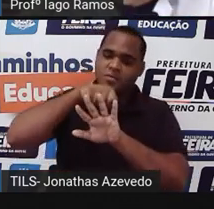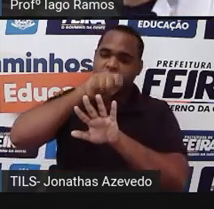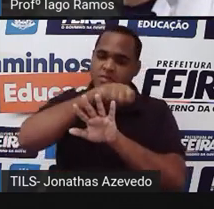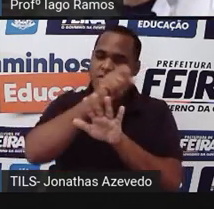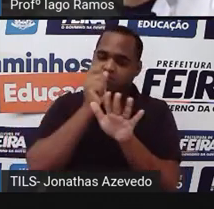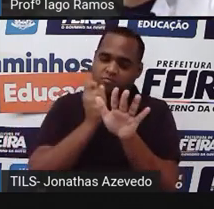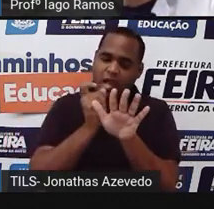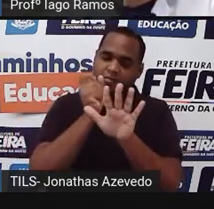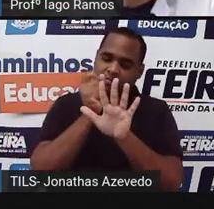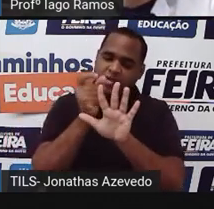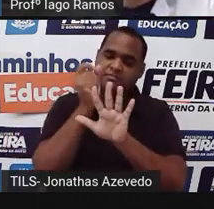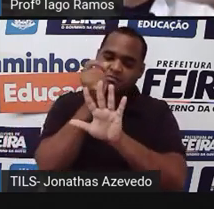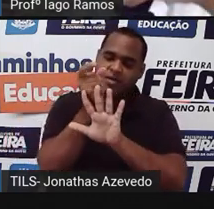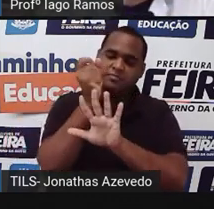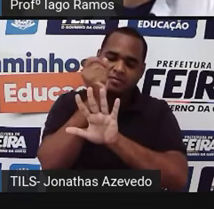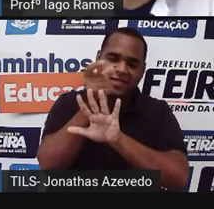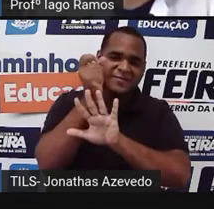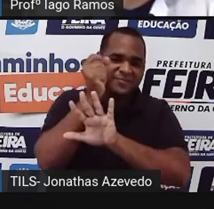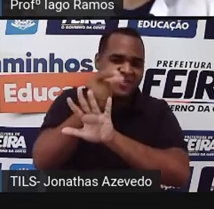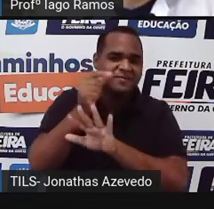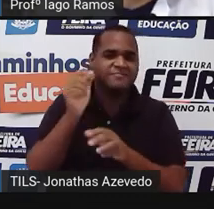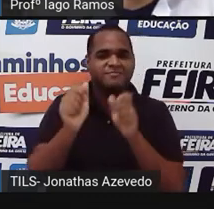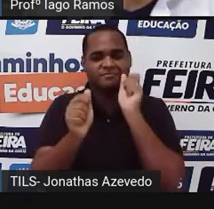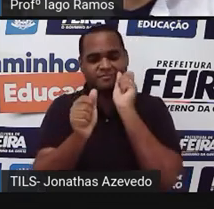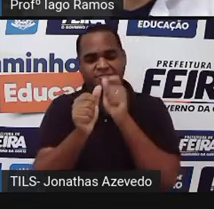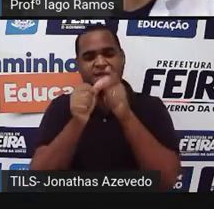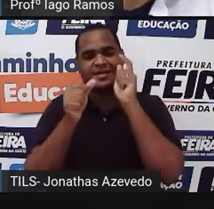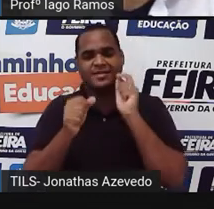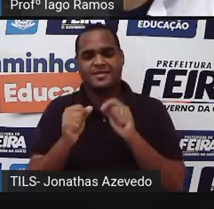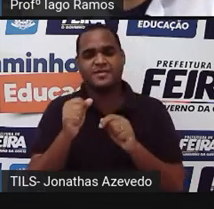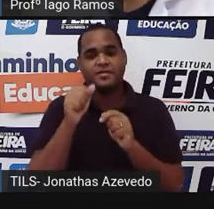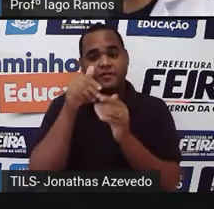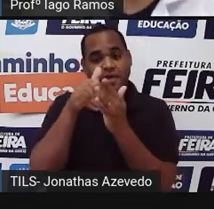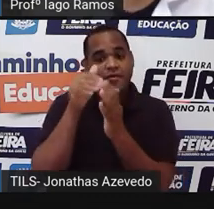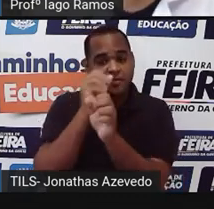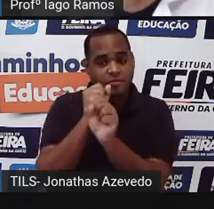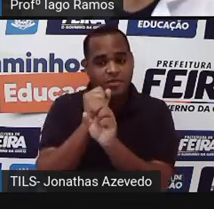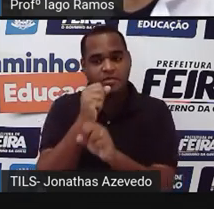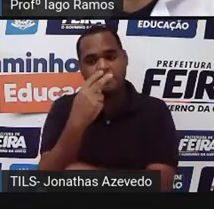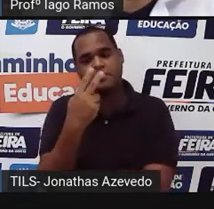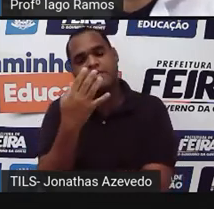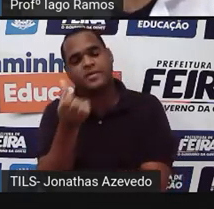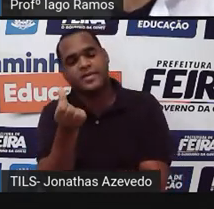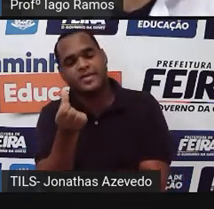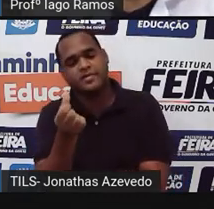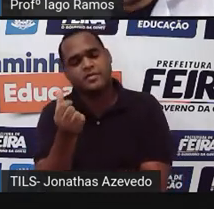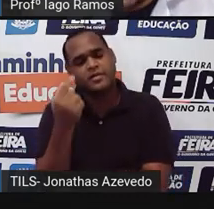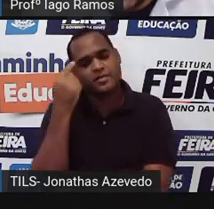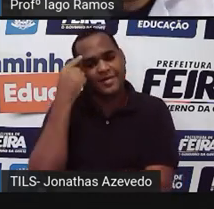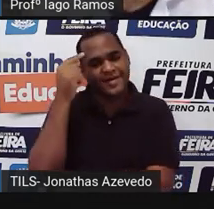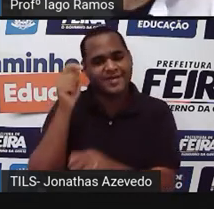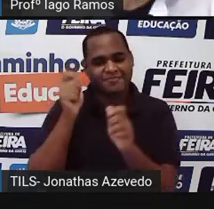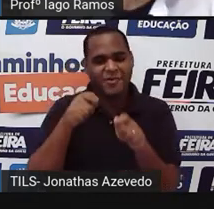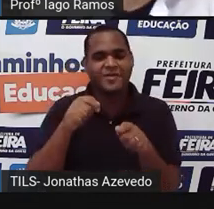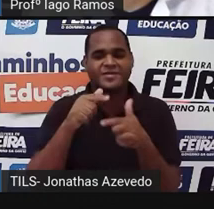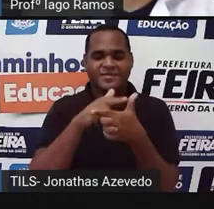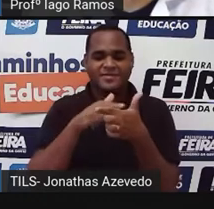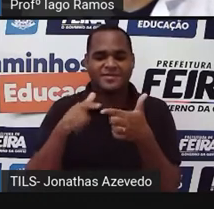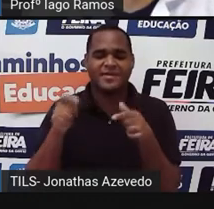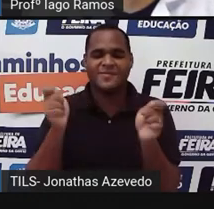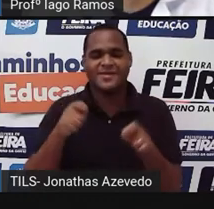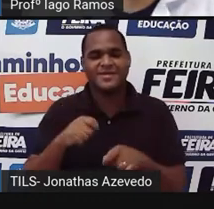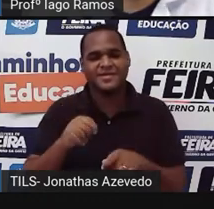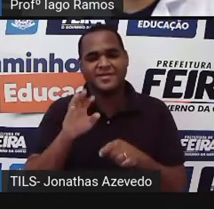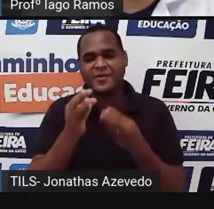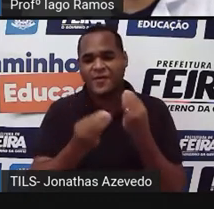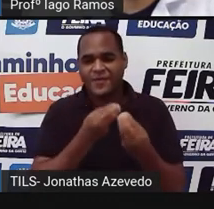dos R$246 e no final vai dar R$246 por isso que aqui a ideia é a divisão como é que a